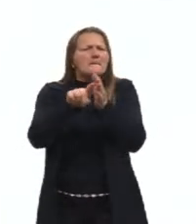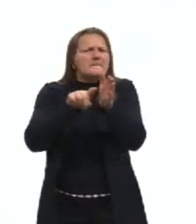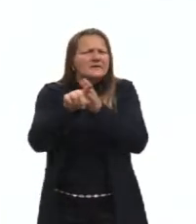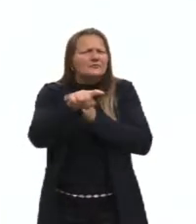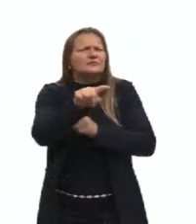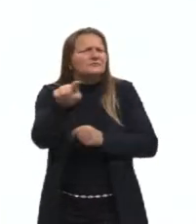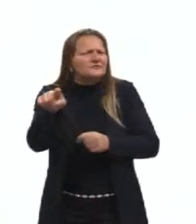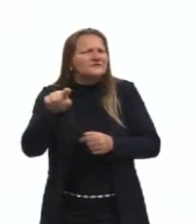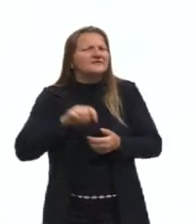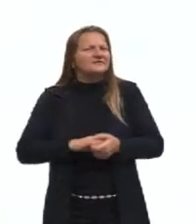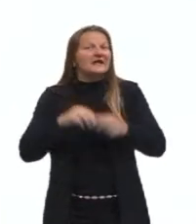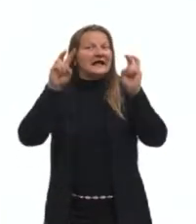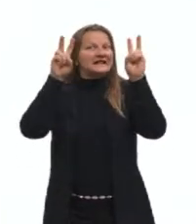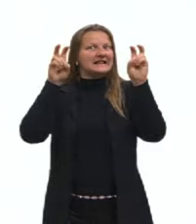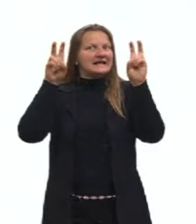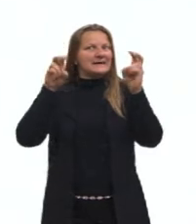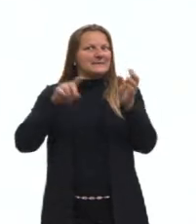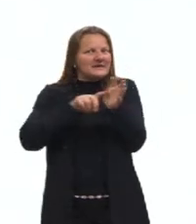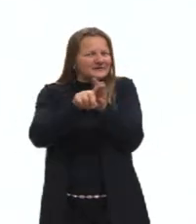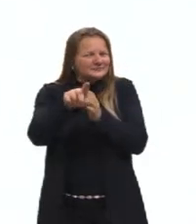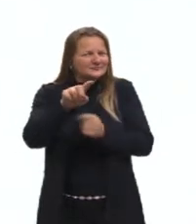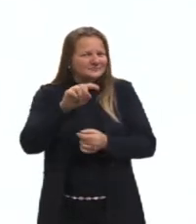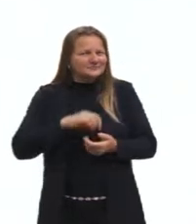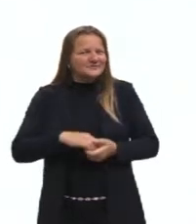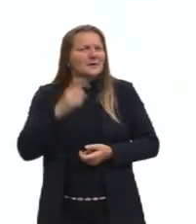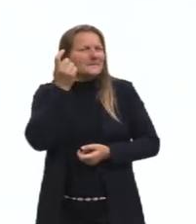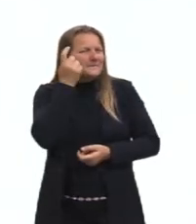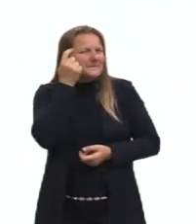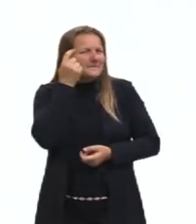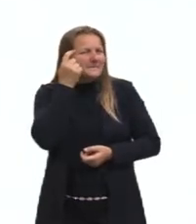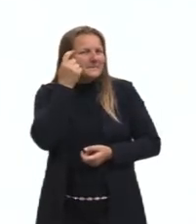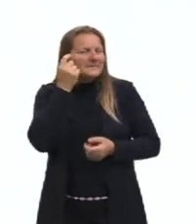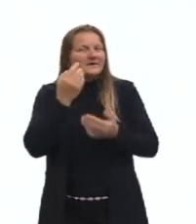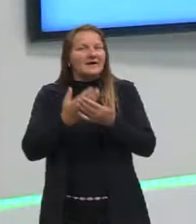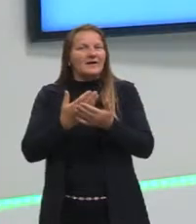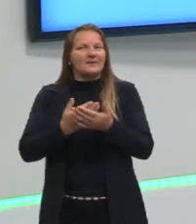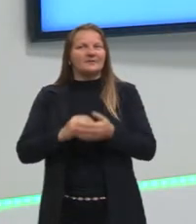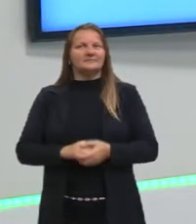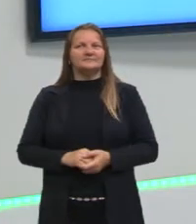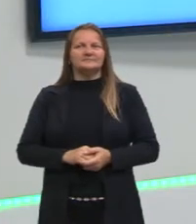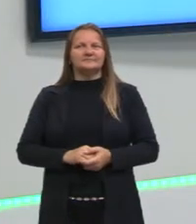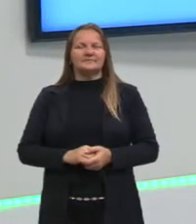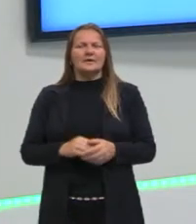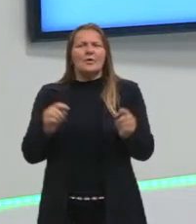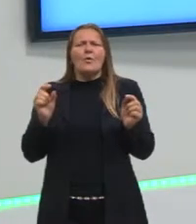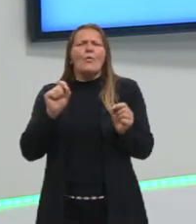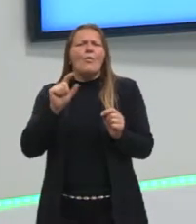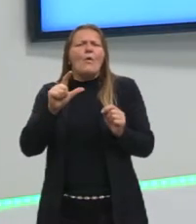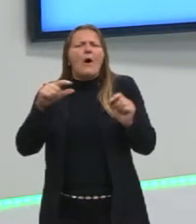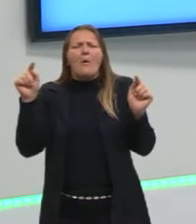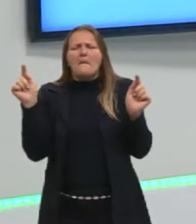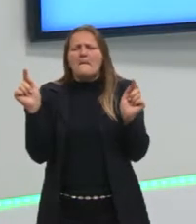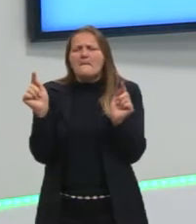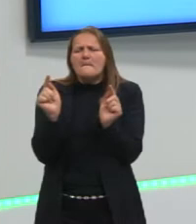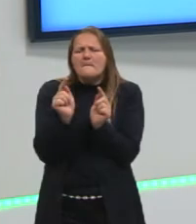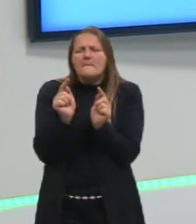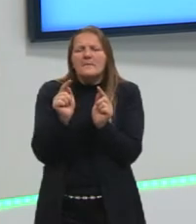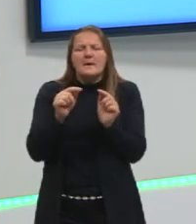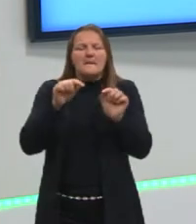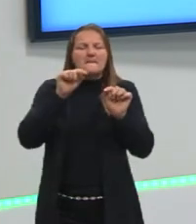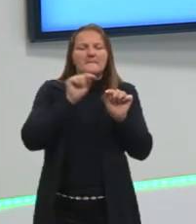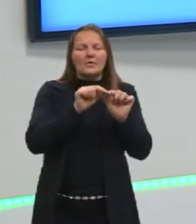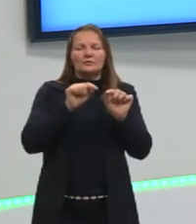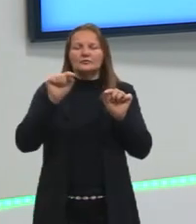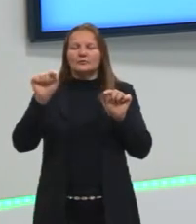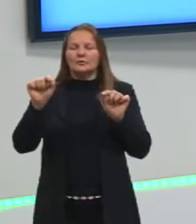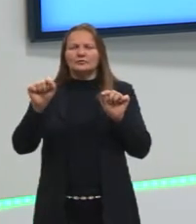que eu faço para vocês, para vocês irem refletindo durante a aula, a menor distância entre dois pontos